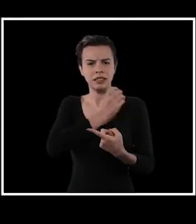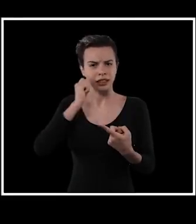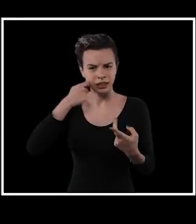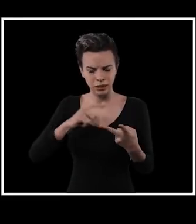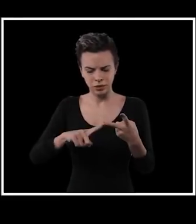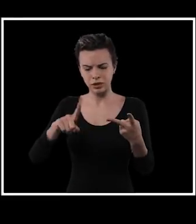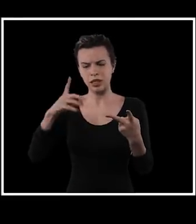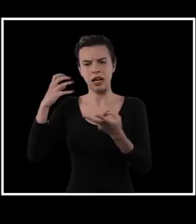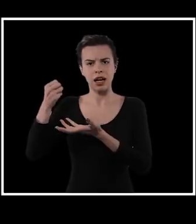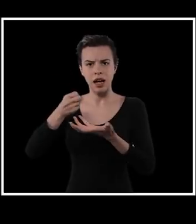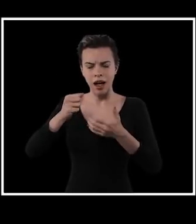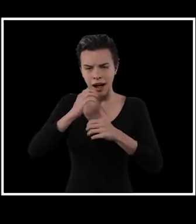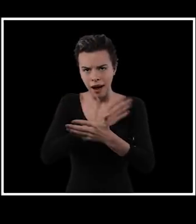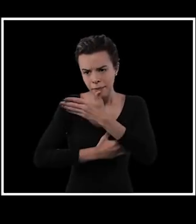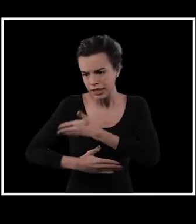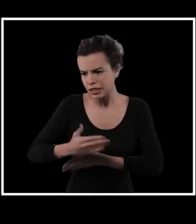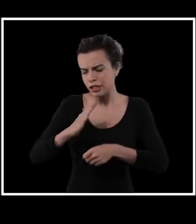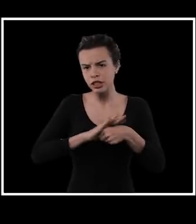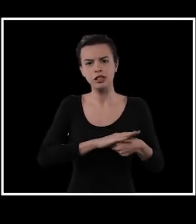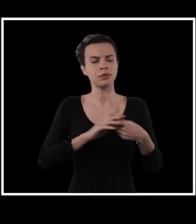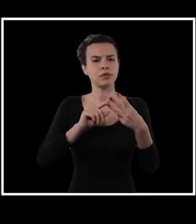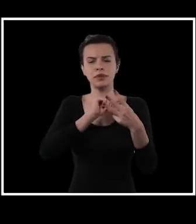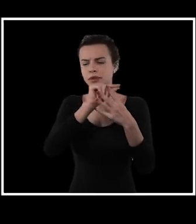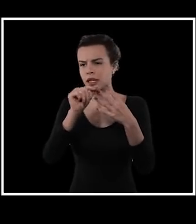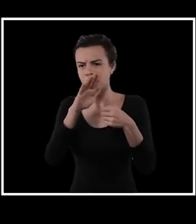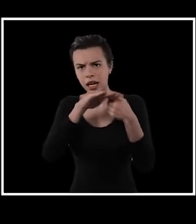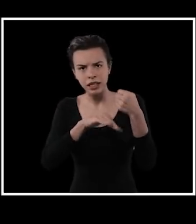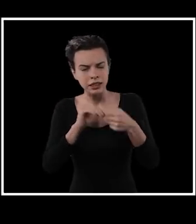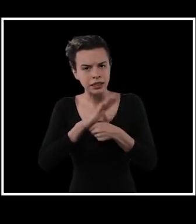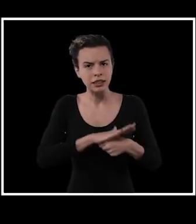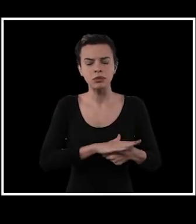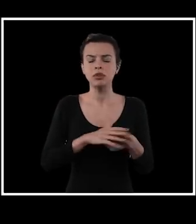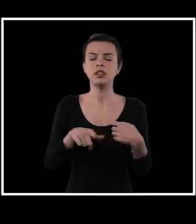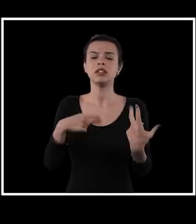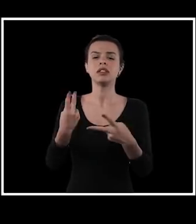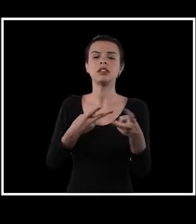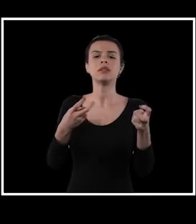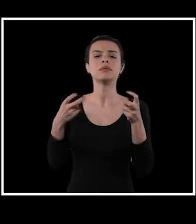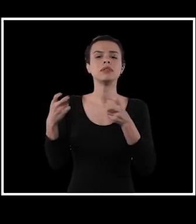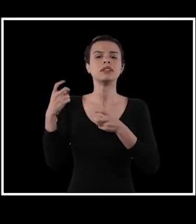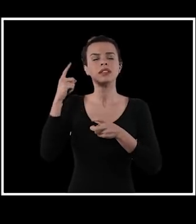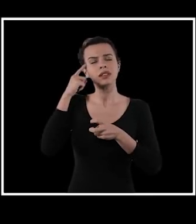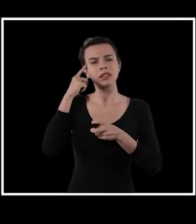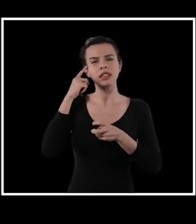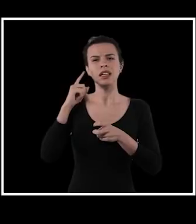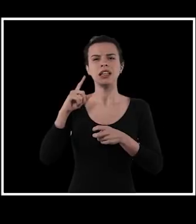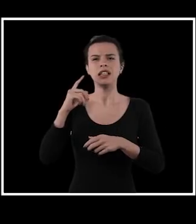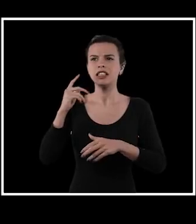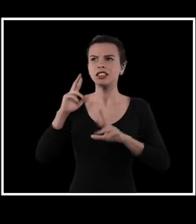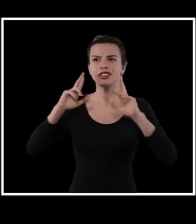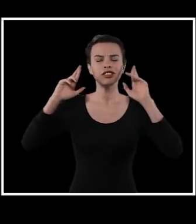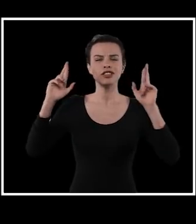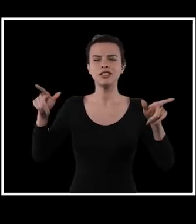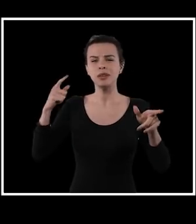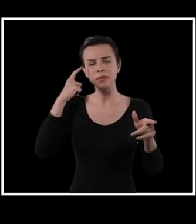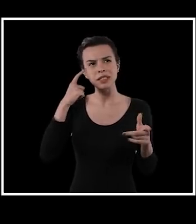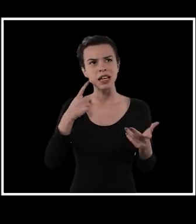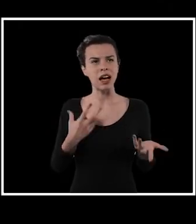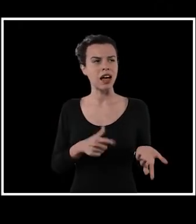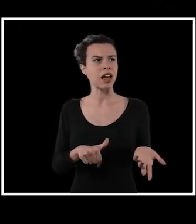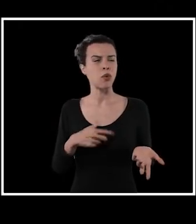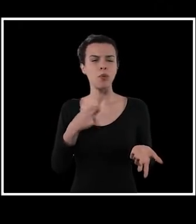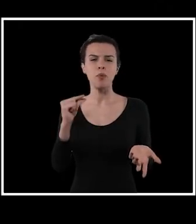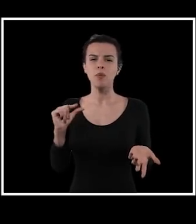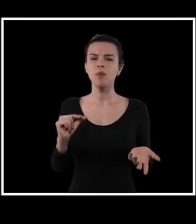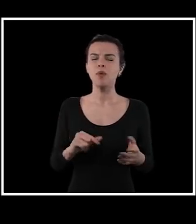mediada por racismo, que não seja mediada por catacitismo, que não seja mediada por classismo. Isso, em última análise, é pensar uma sociedade completamente diferente,